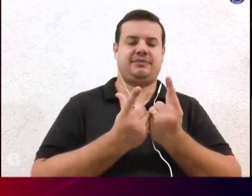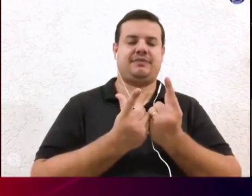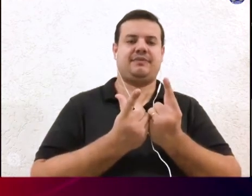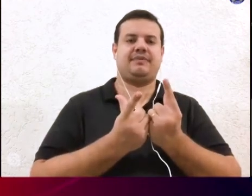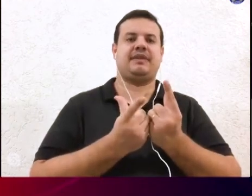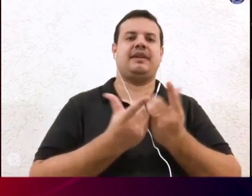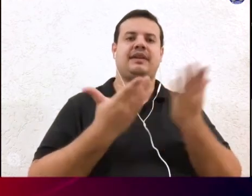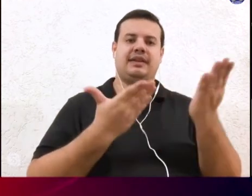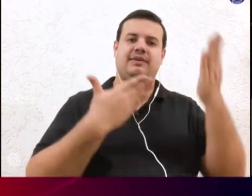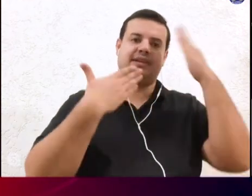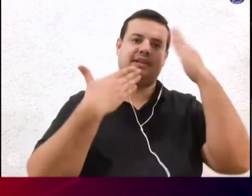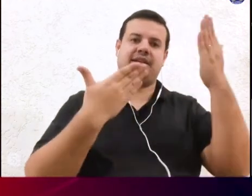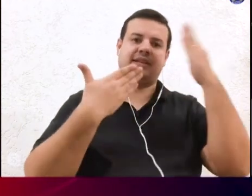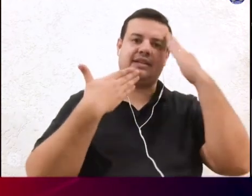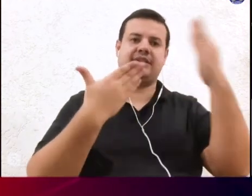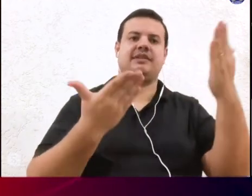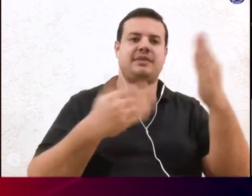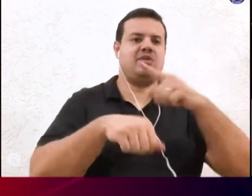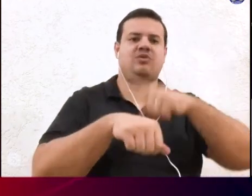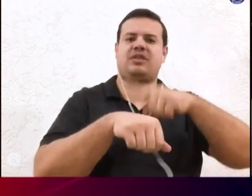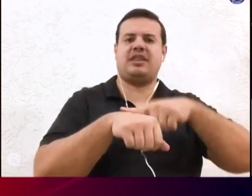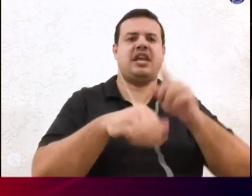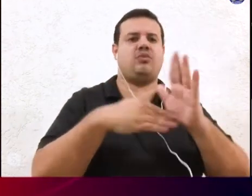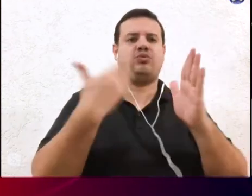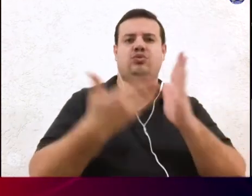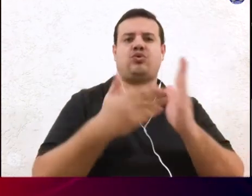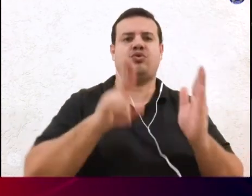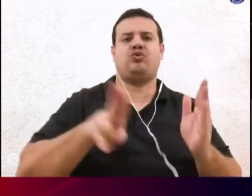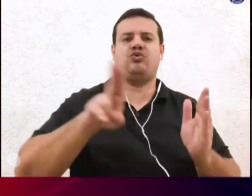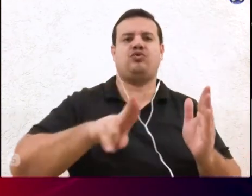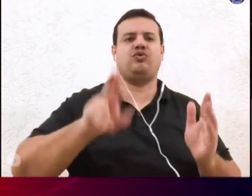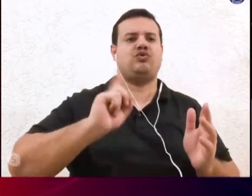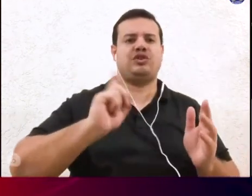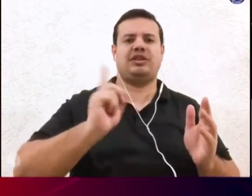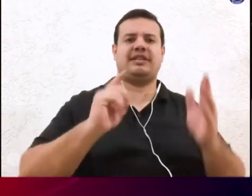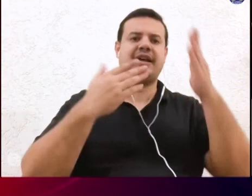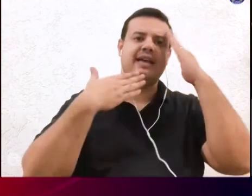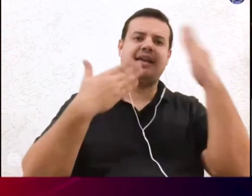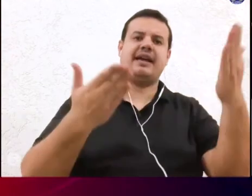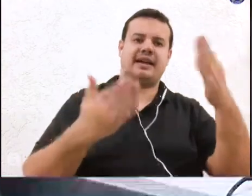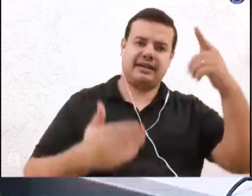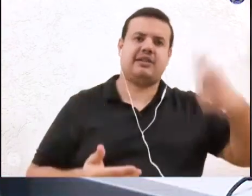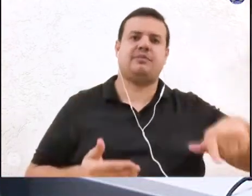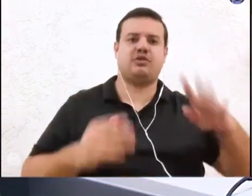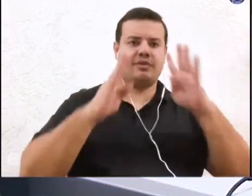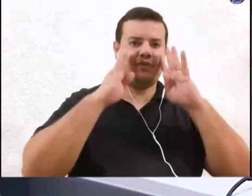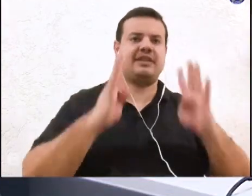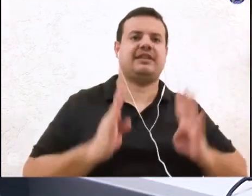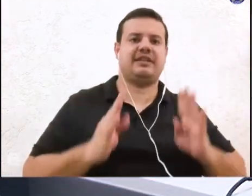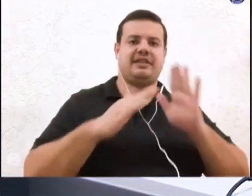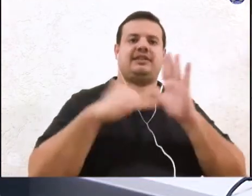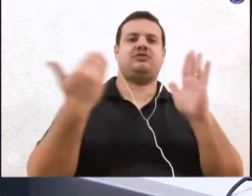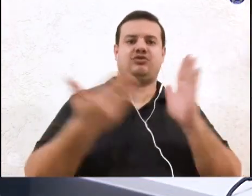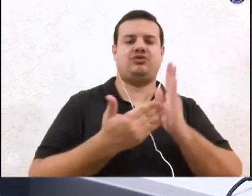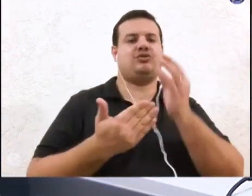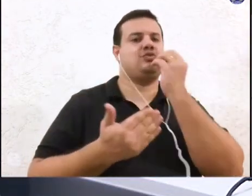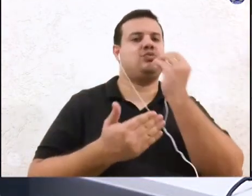agradecimento não vou usar meu tempo total senhor presidente agradecer uma vez a atenção de todos uma boa noite